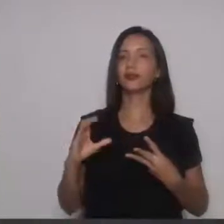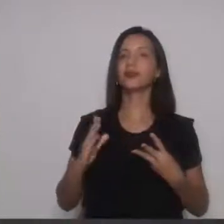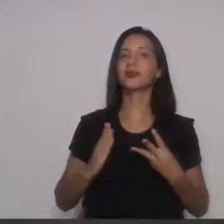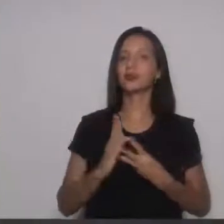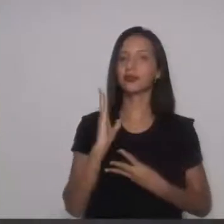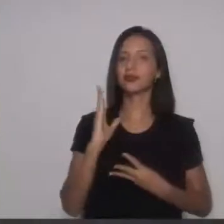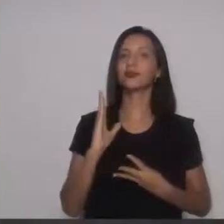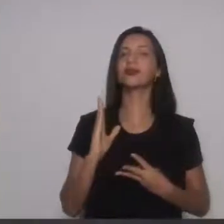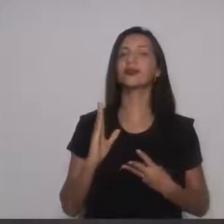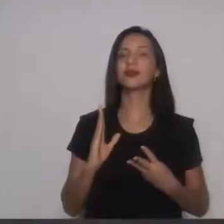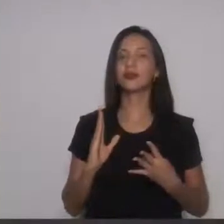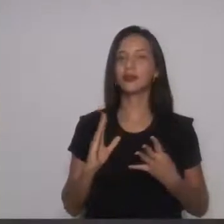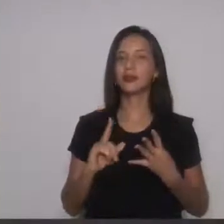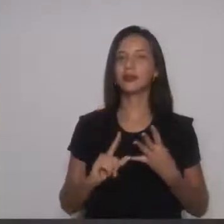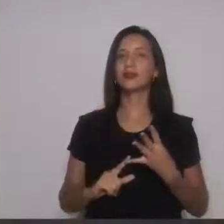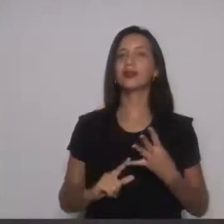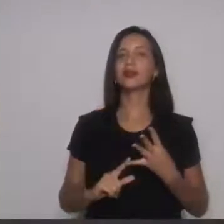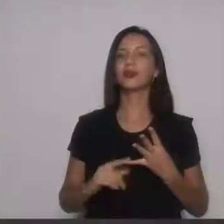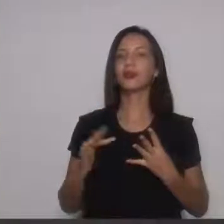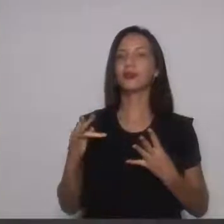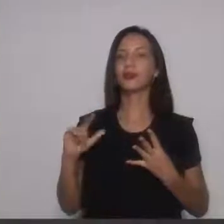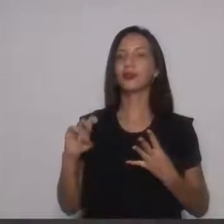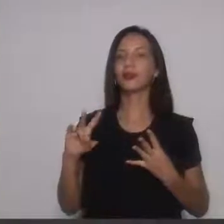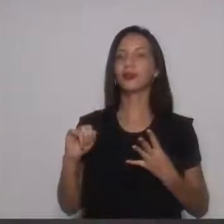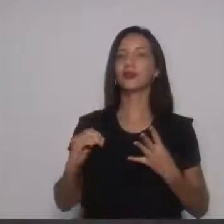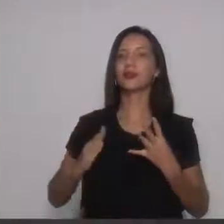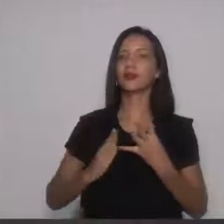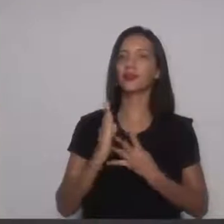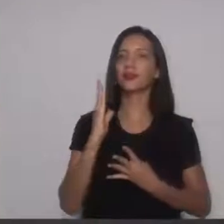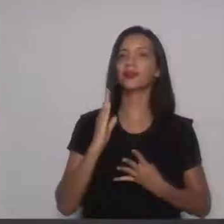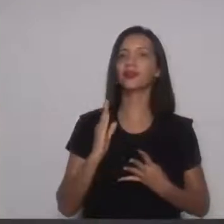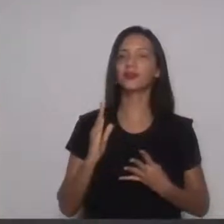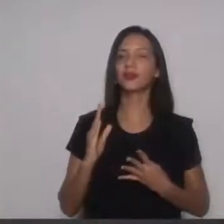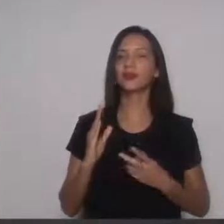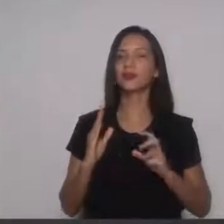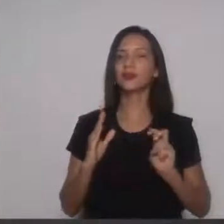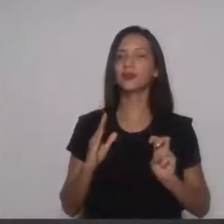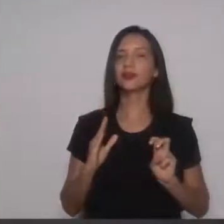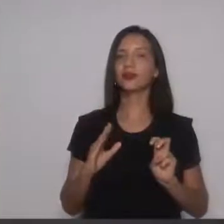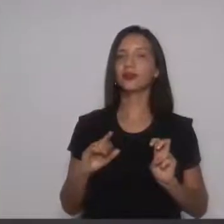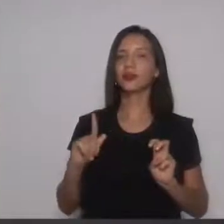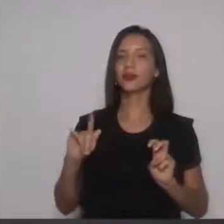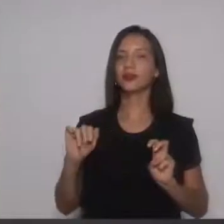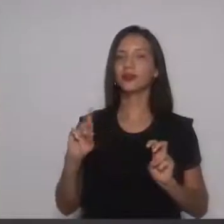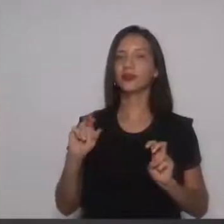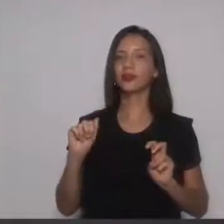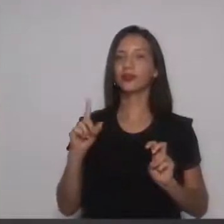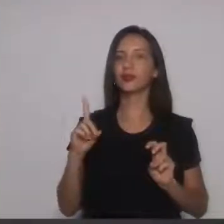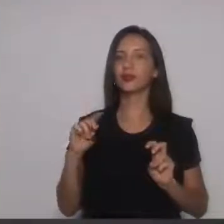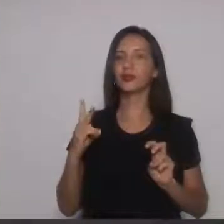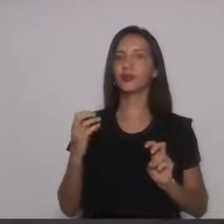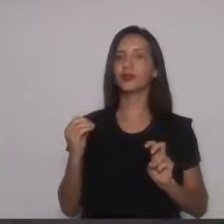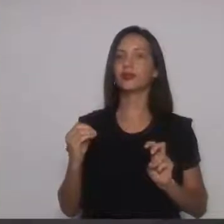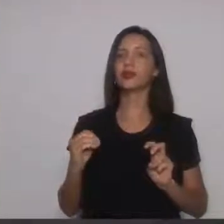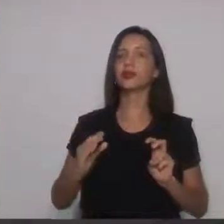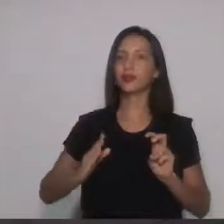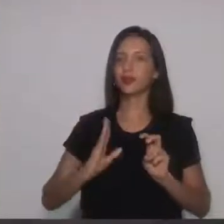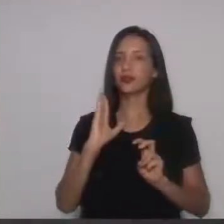Aprovo. Vereador Flávio Vittar. Aprovo. Vereador Geraldinho Canguçu. Aprovo.